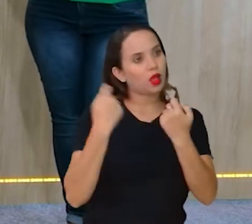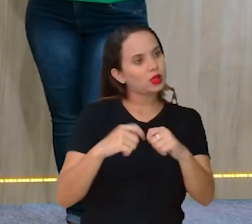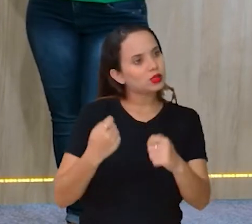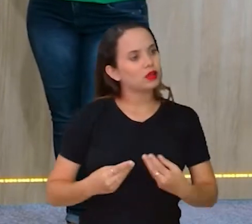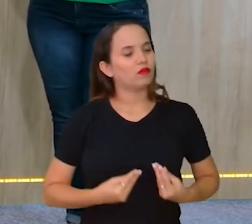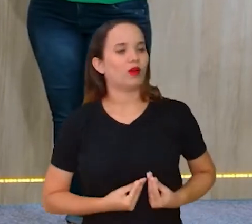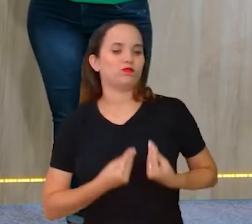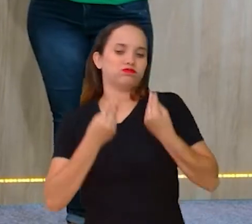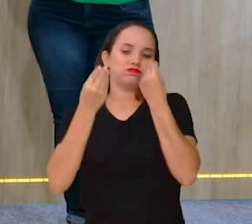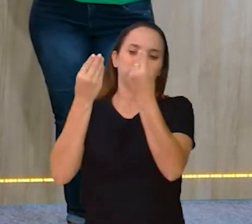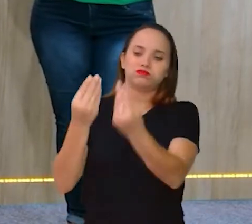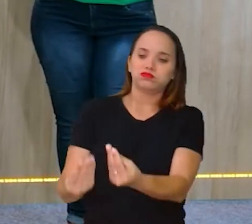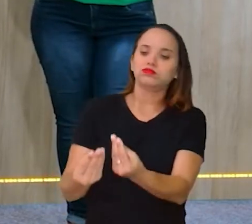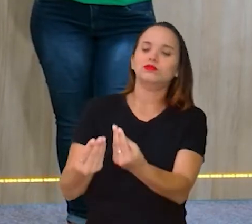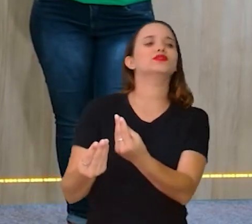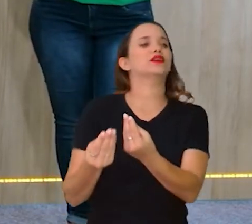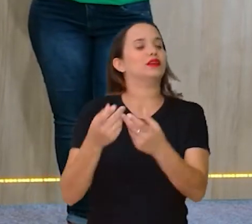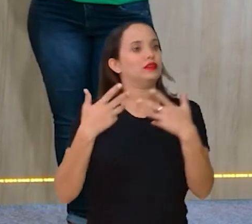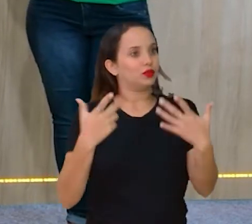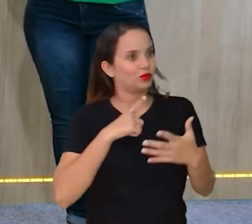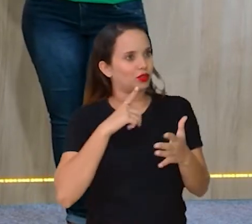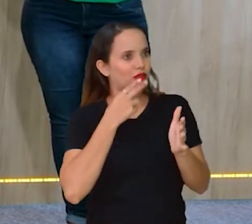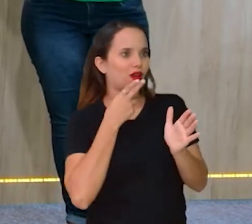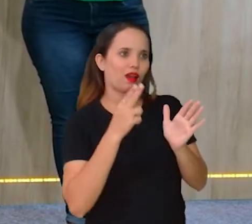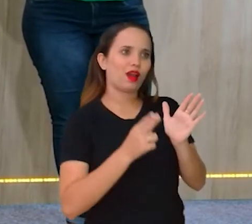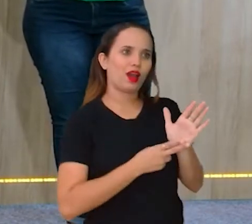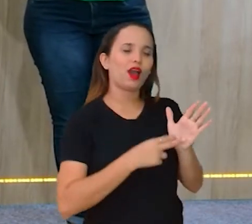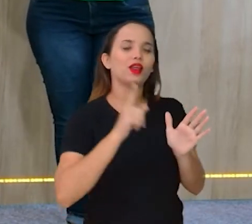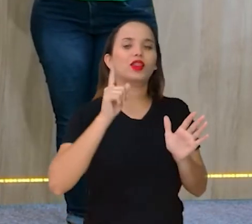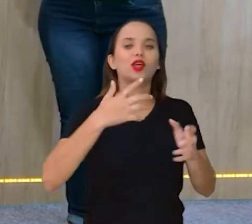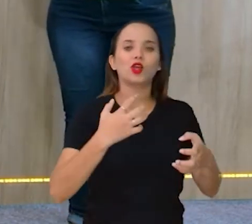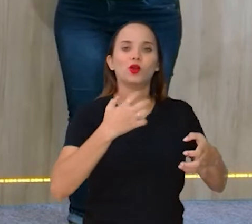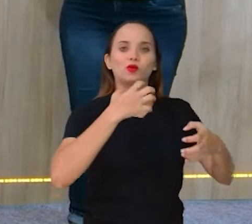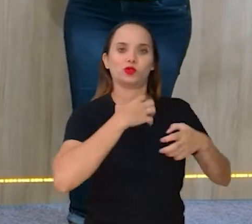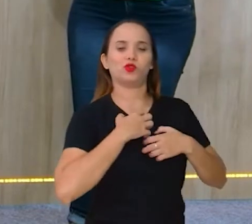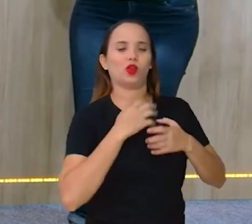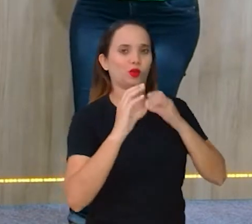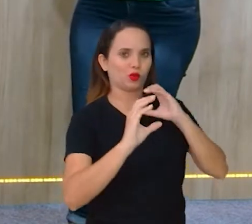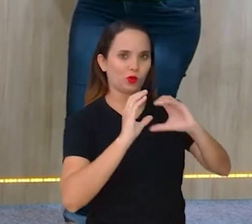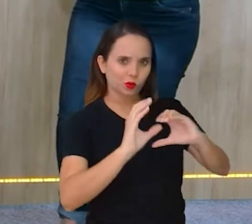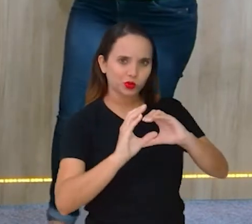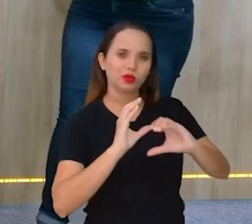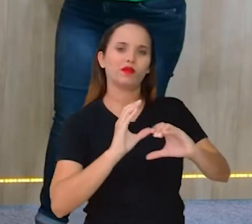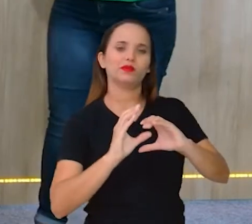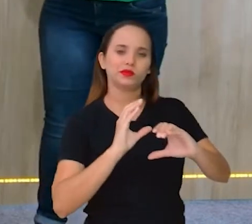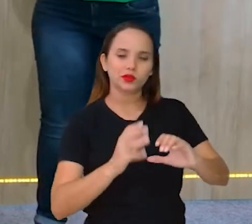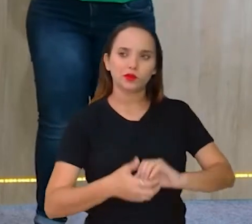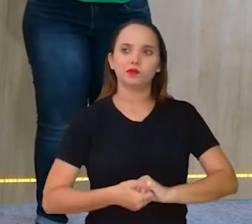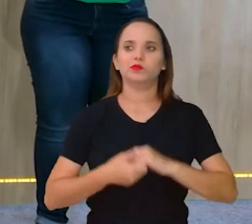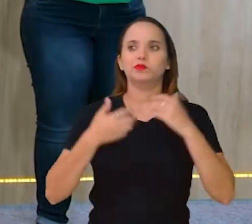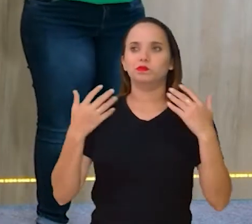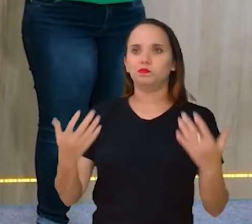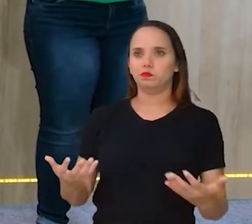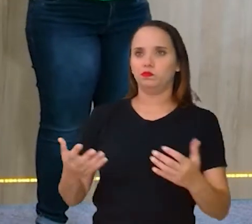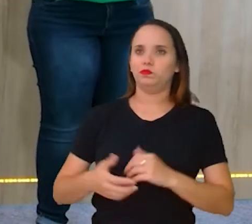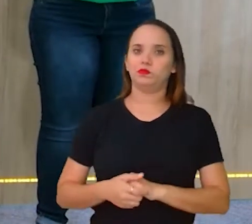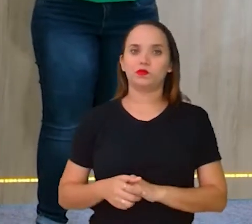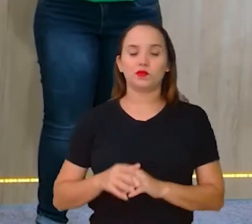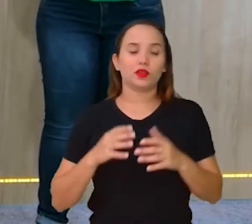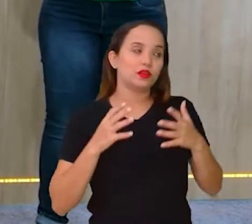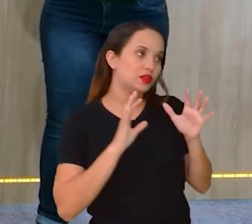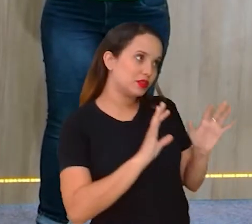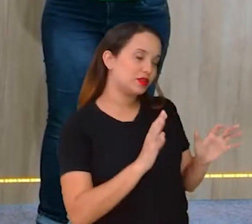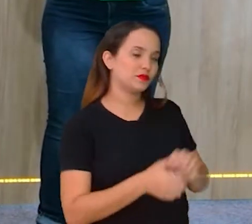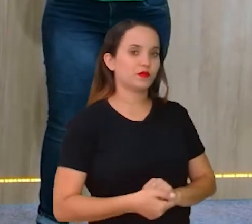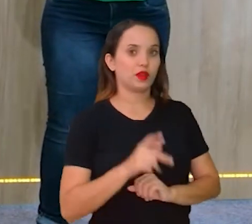mensageiro, né? Então, você tem a carta aí, né, que é uma maneira de se comunicar, né? E, assim, a professora Carla é